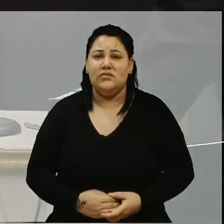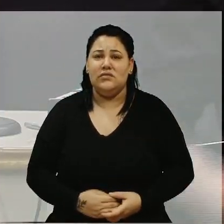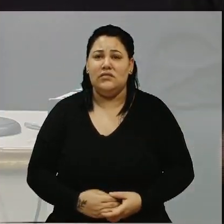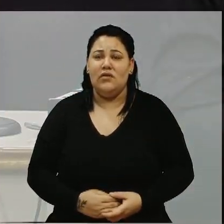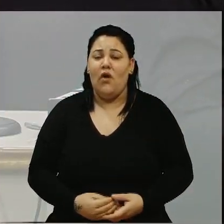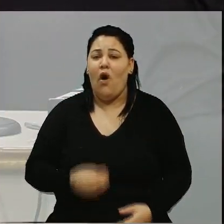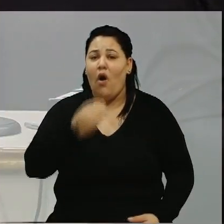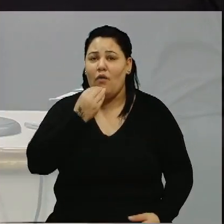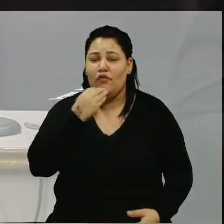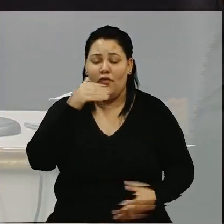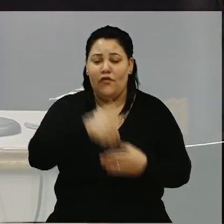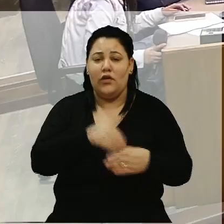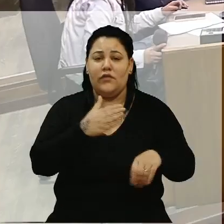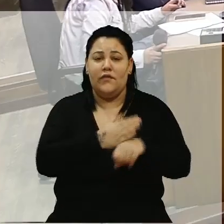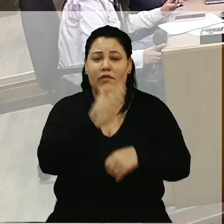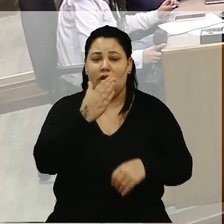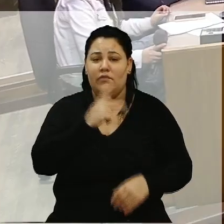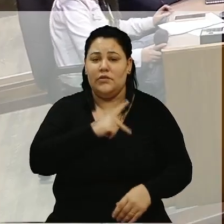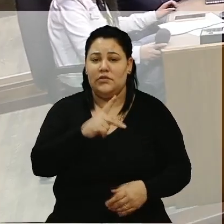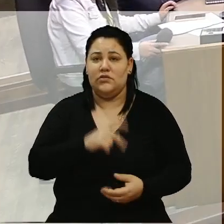Obviamente, voto favorável, presidente.